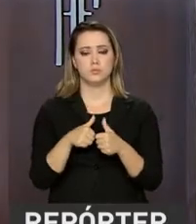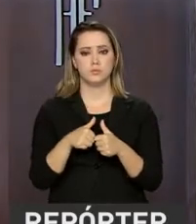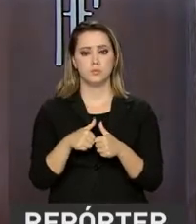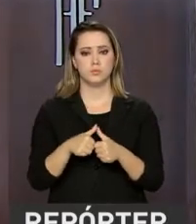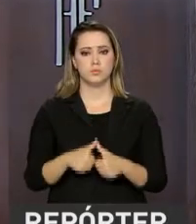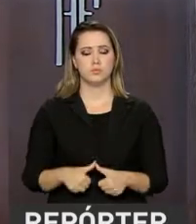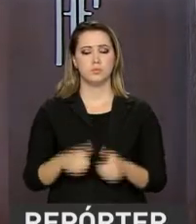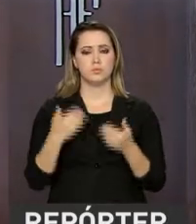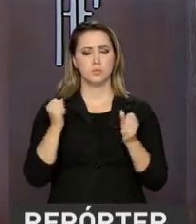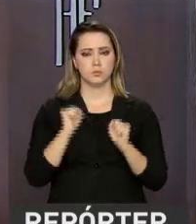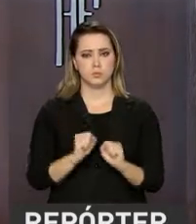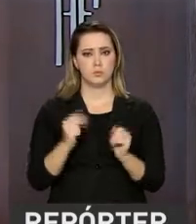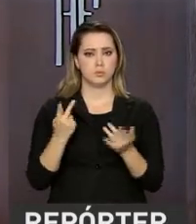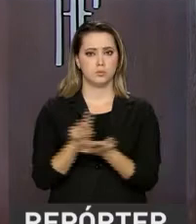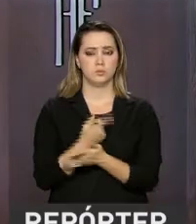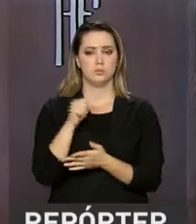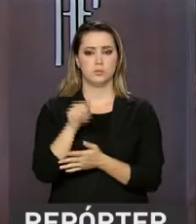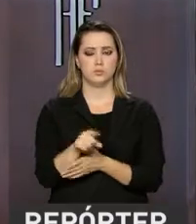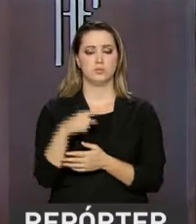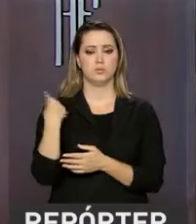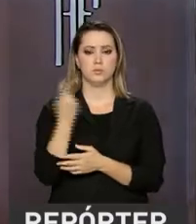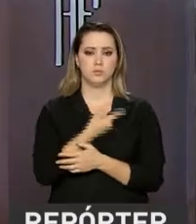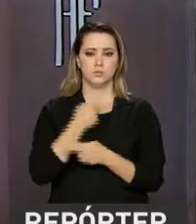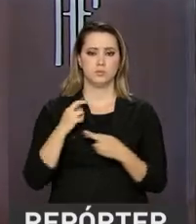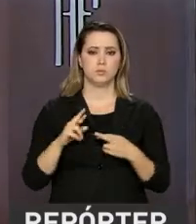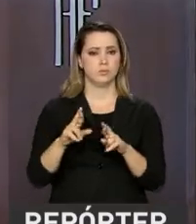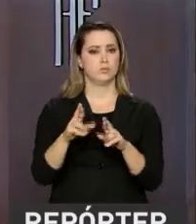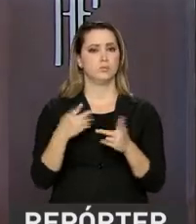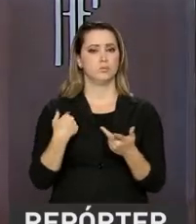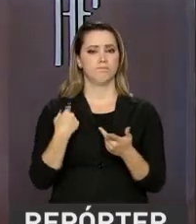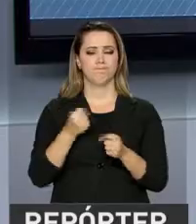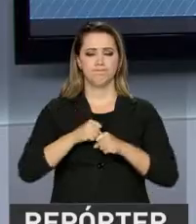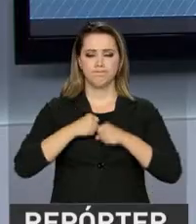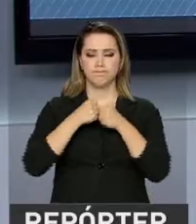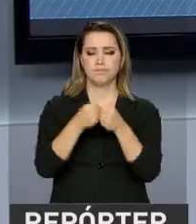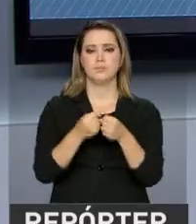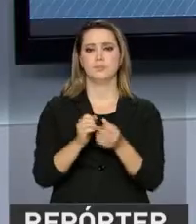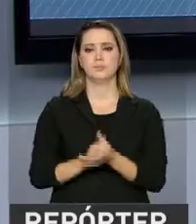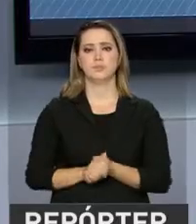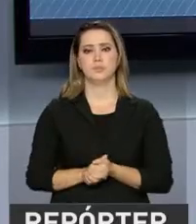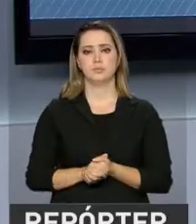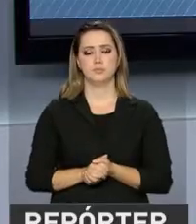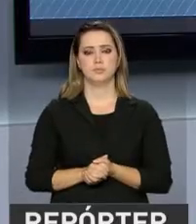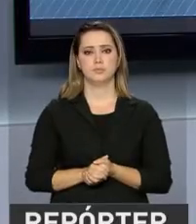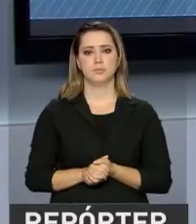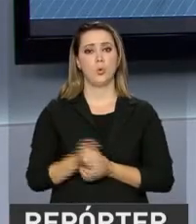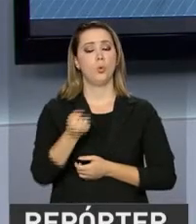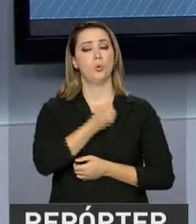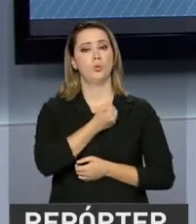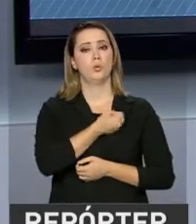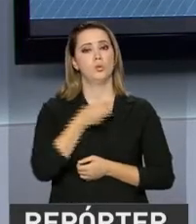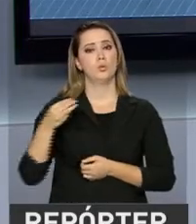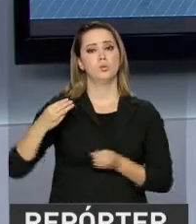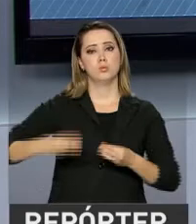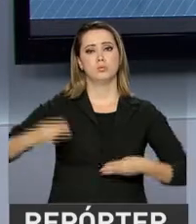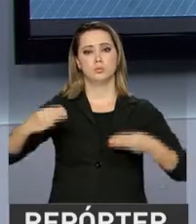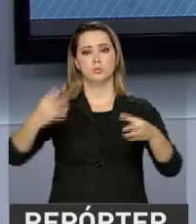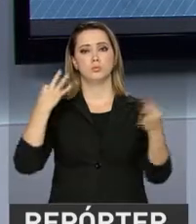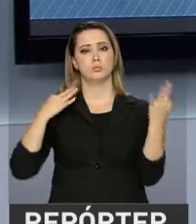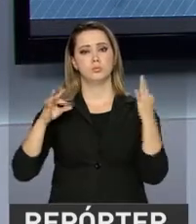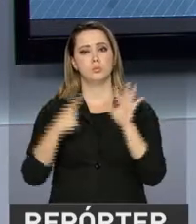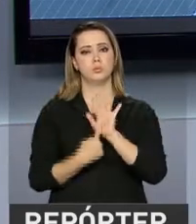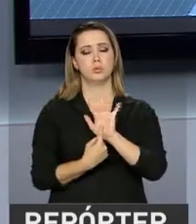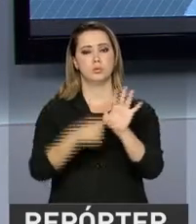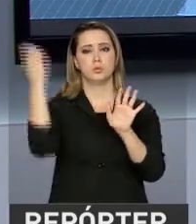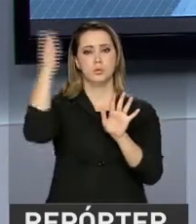poderão se concretizar. Essa é a nossa expectativa e o nosso empenho. Dados do Ministério do Turismo mostram que o